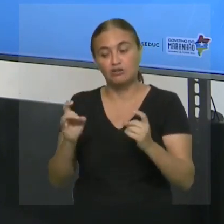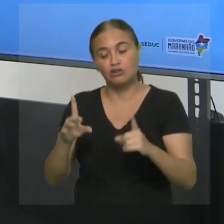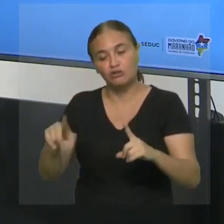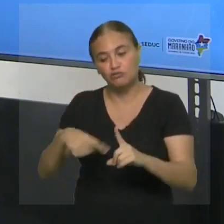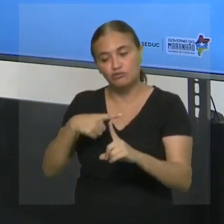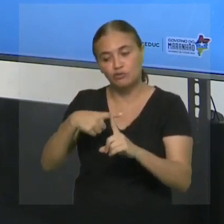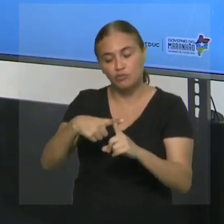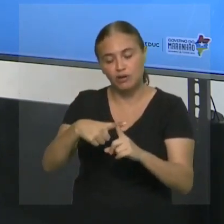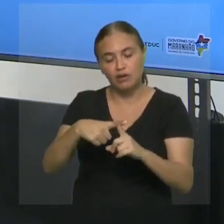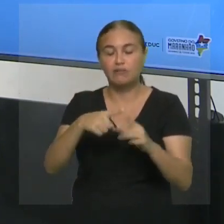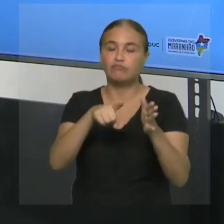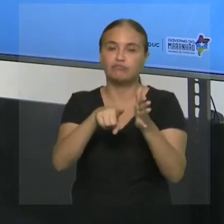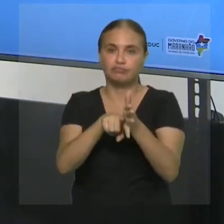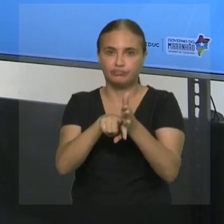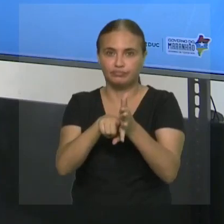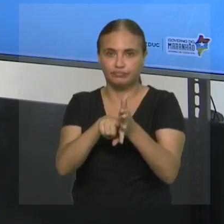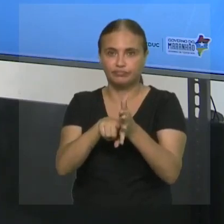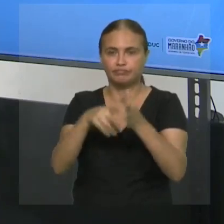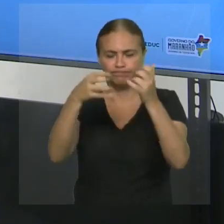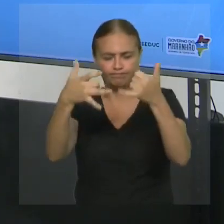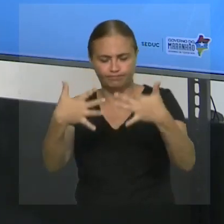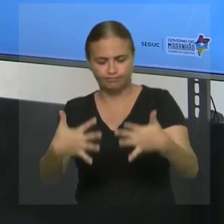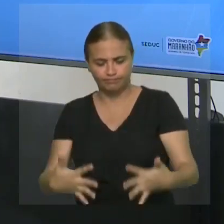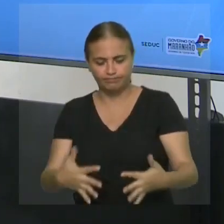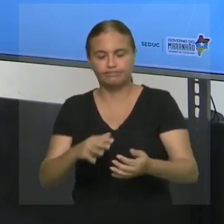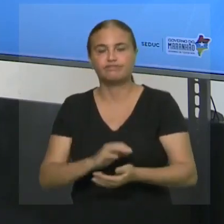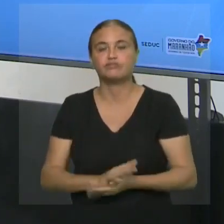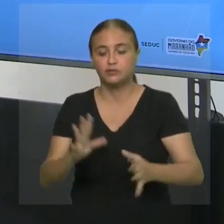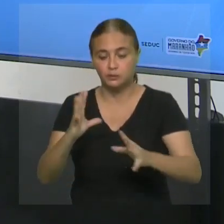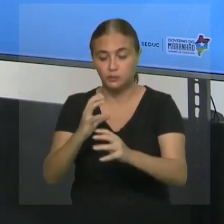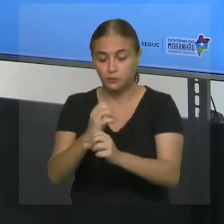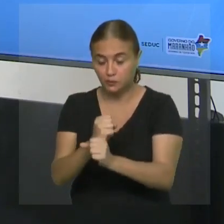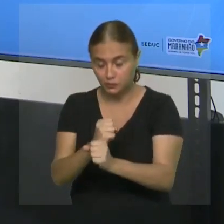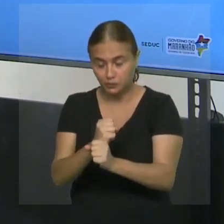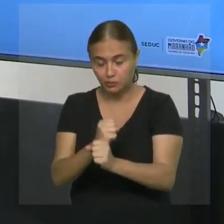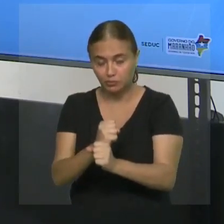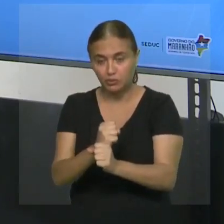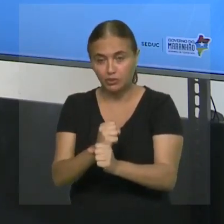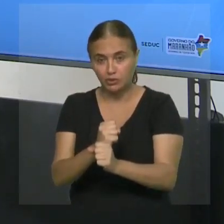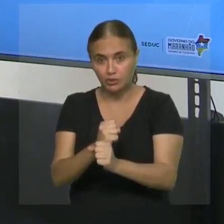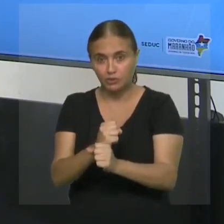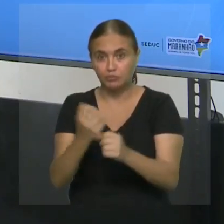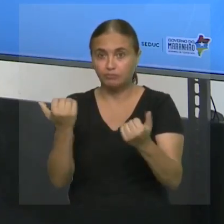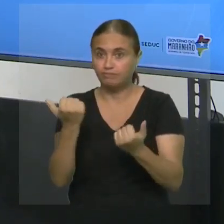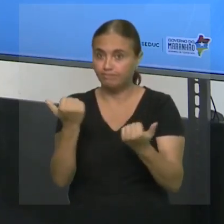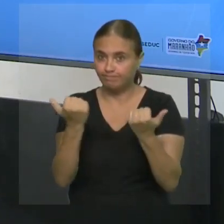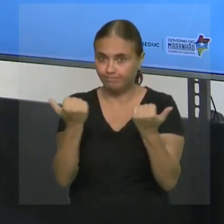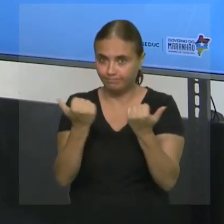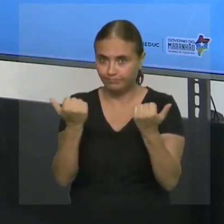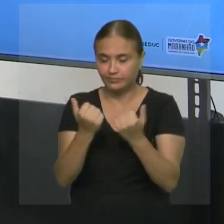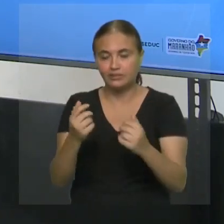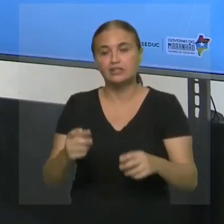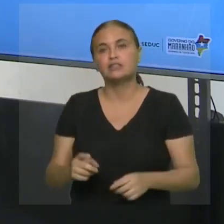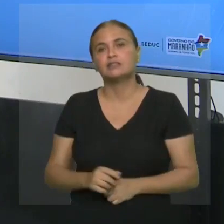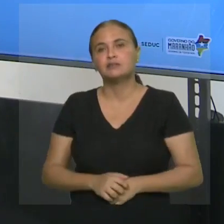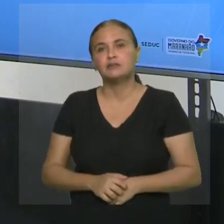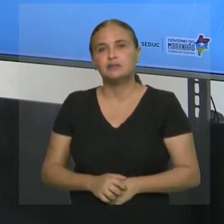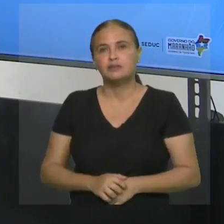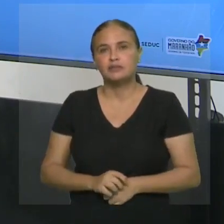subtração. Começando aqui por adição. Adição de números inteiros com sinais iguais.